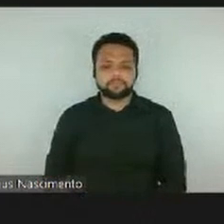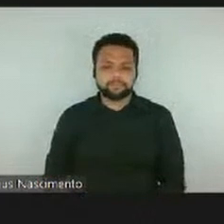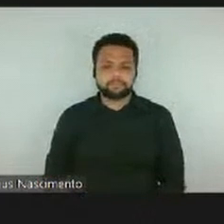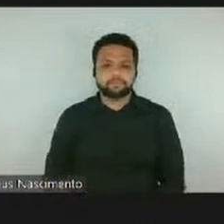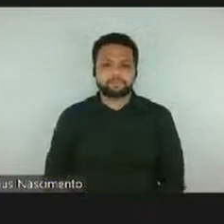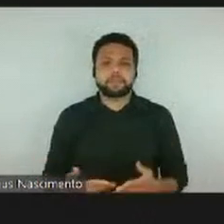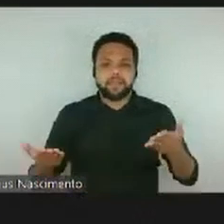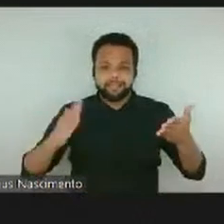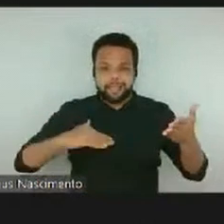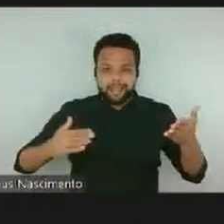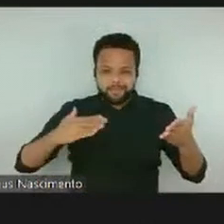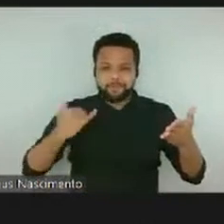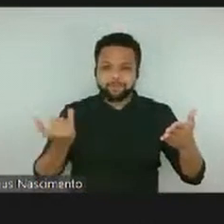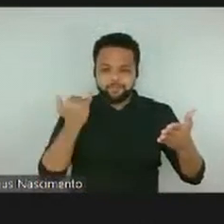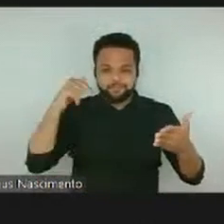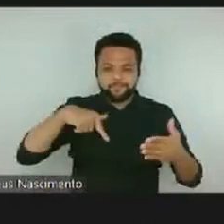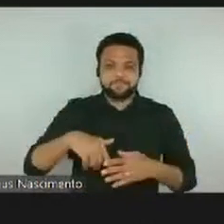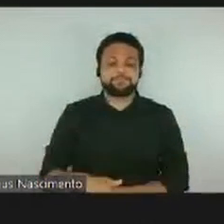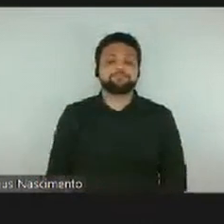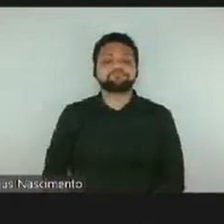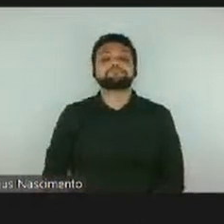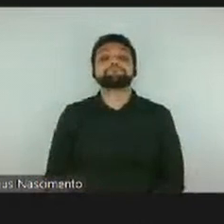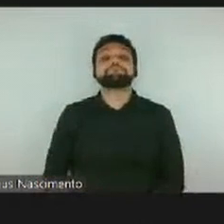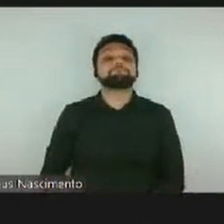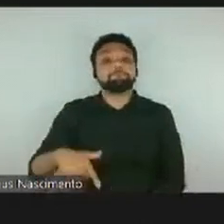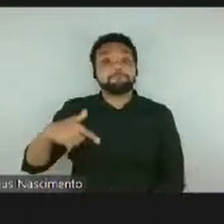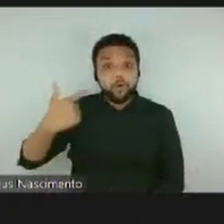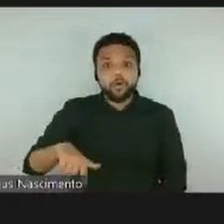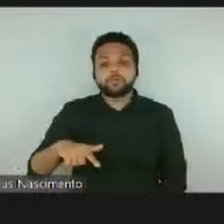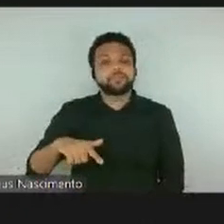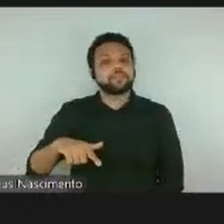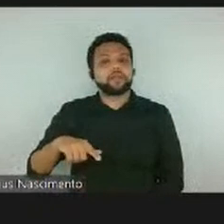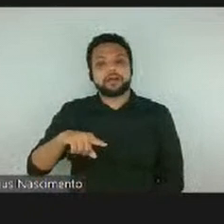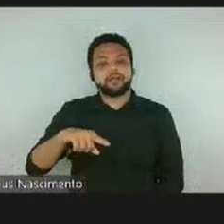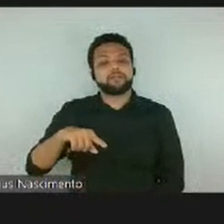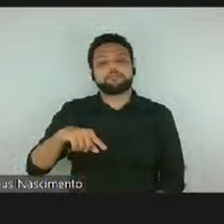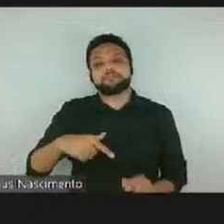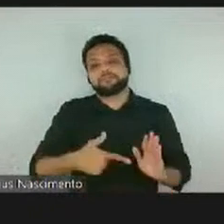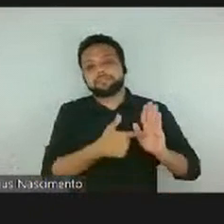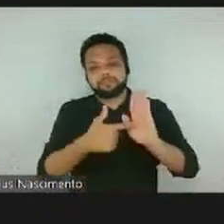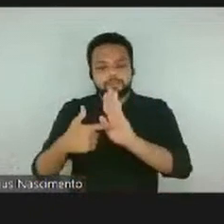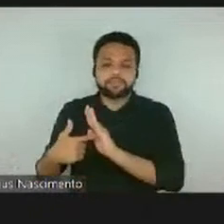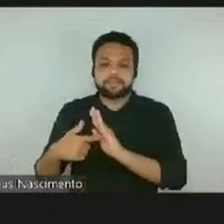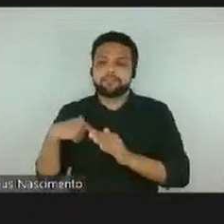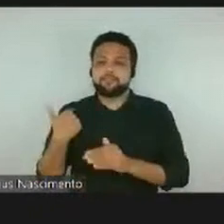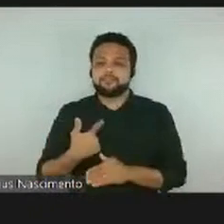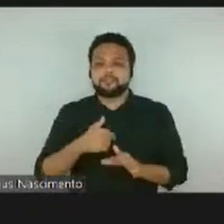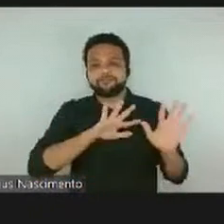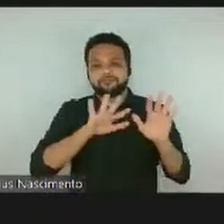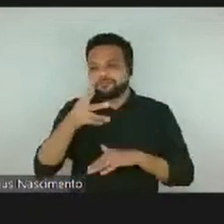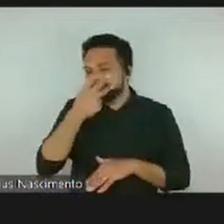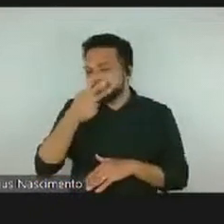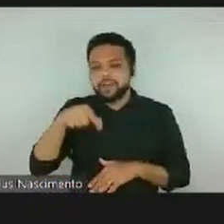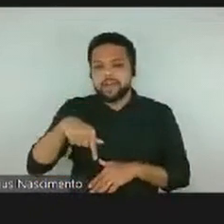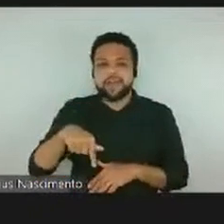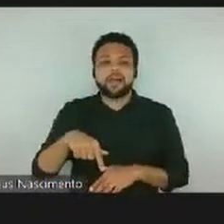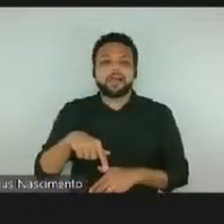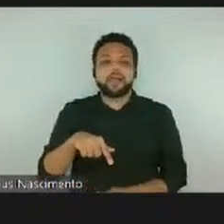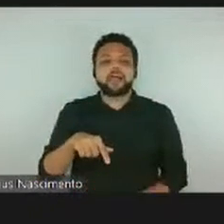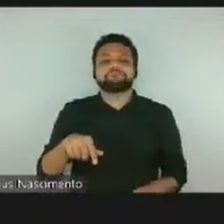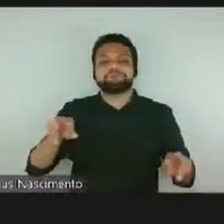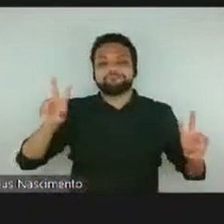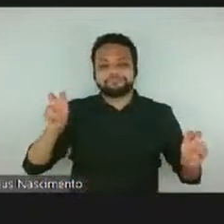Bom, outra exposição que também visitamos foi a Água da Palavra, como mais dentro a flora, com a curadoria da